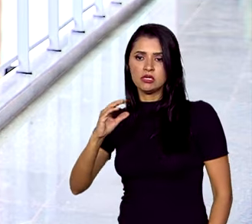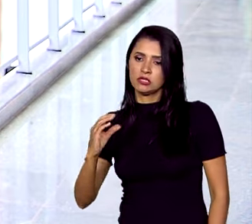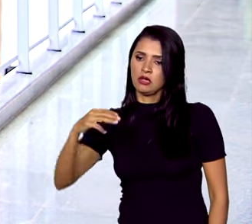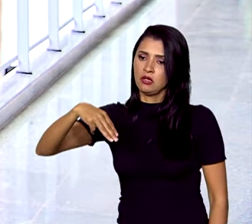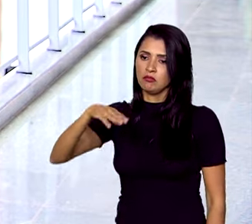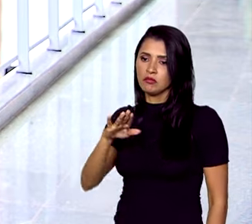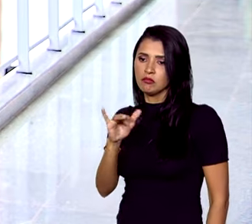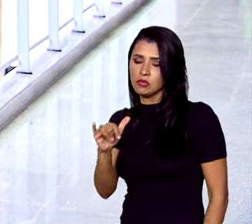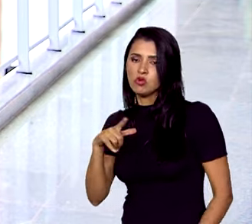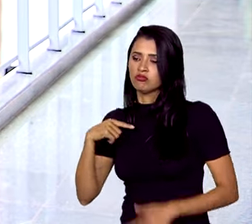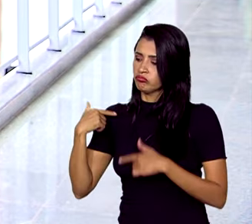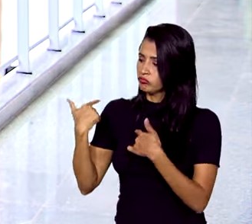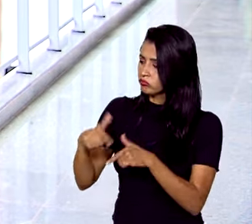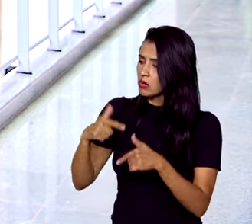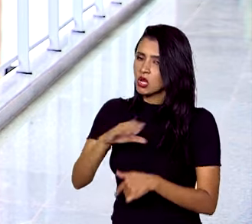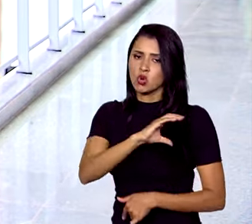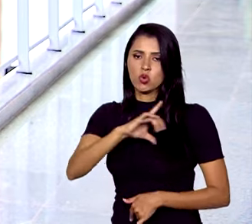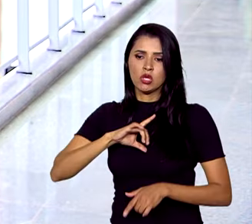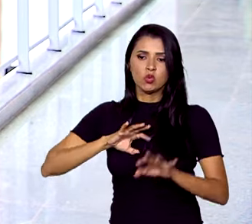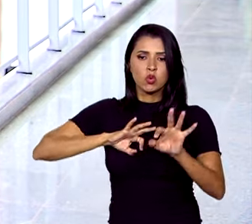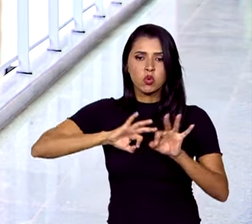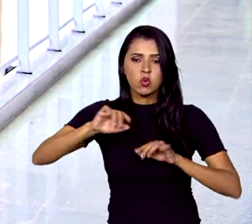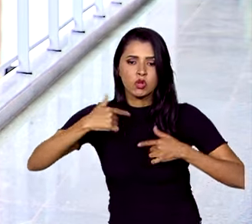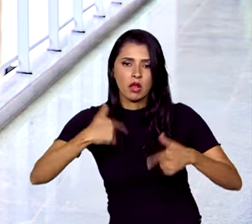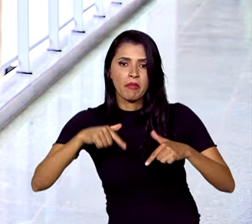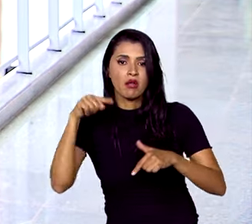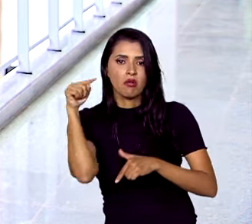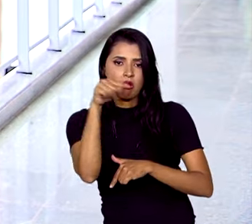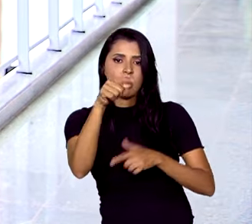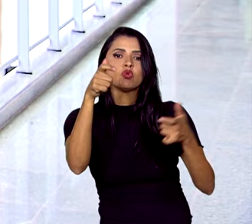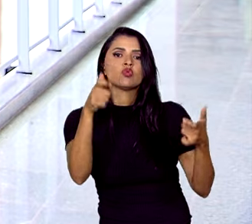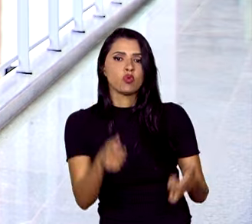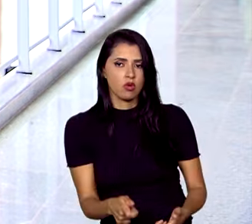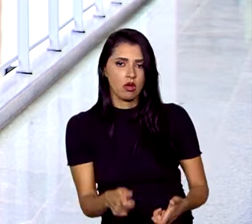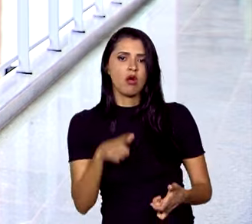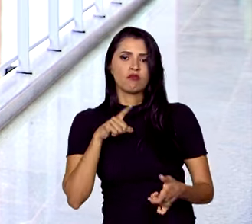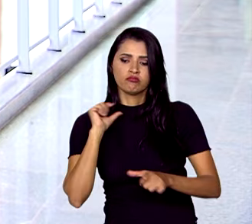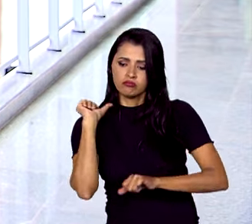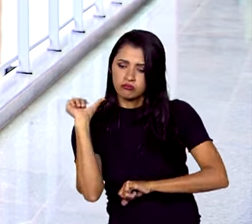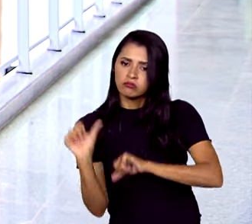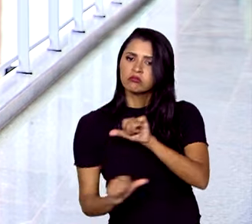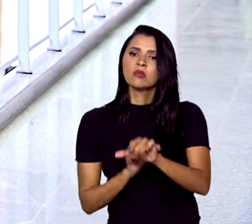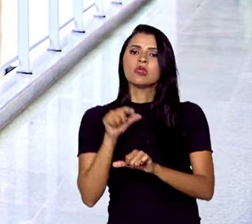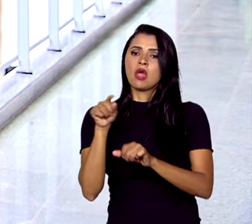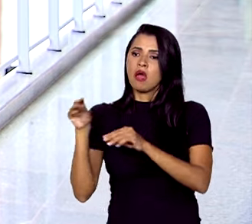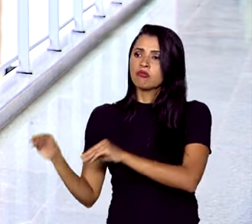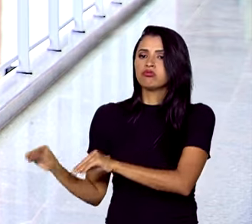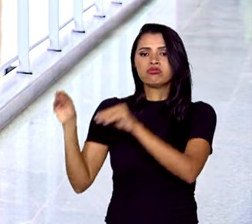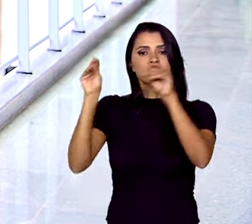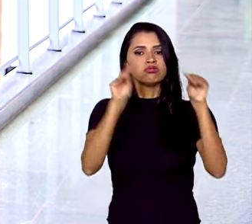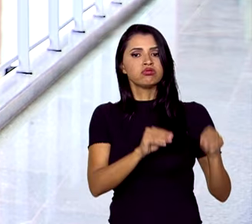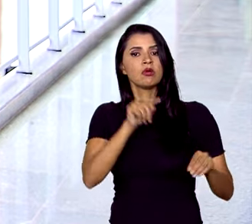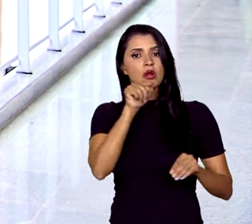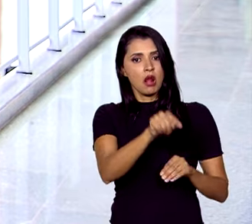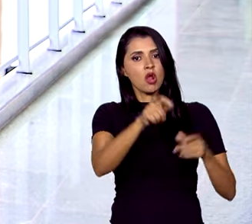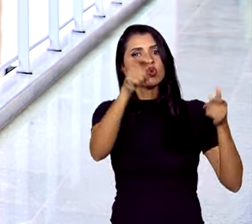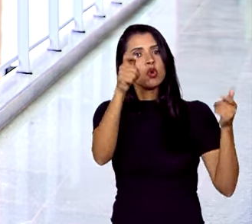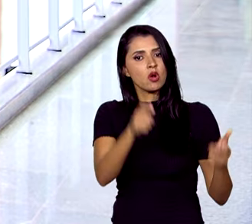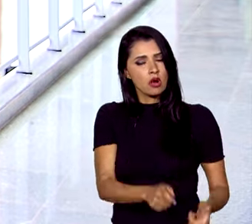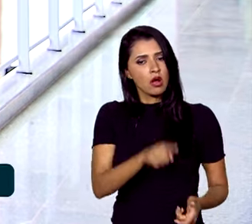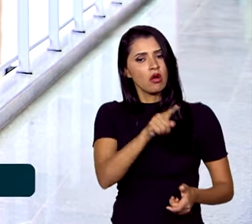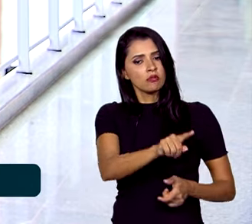trabalhando e coordenando os trabalhos diretamente do Pantanal. Então nós vamos mudar o nosso gabinete direto para o Pantanal, nós vamos estar